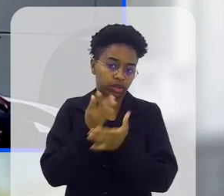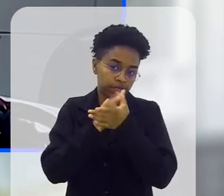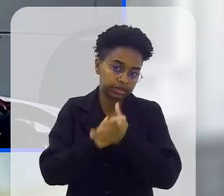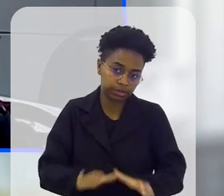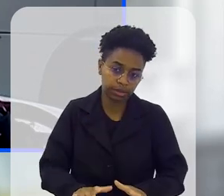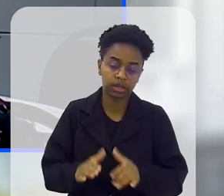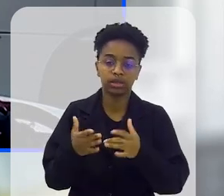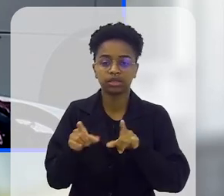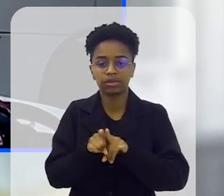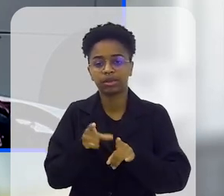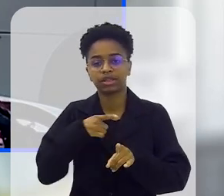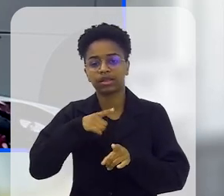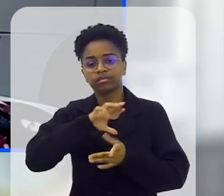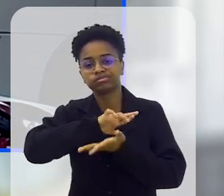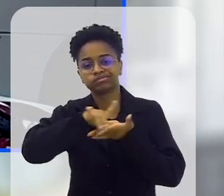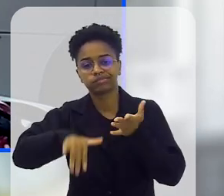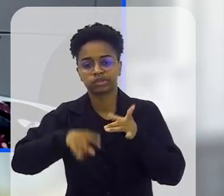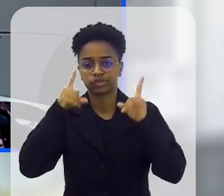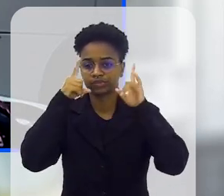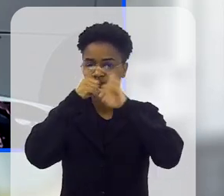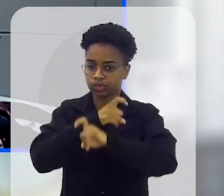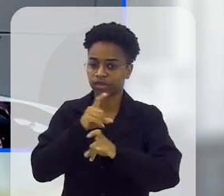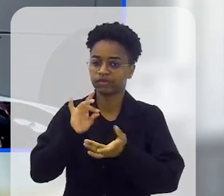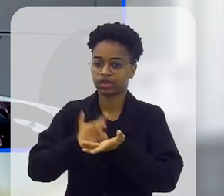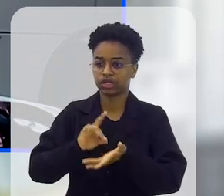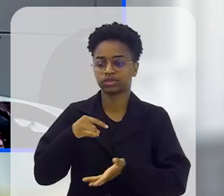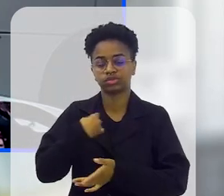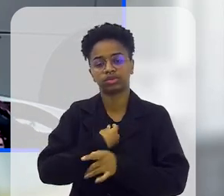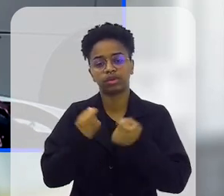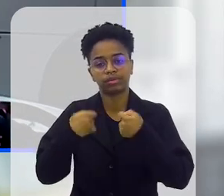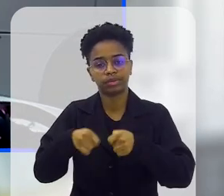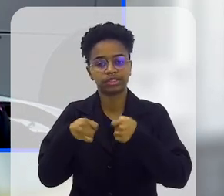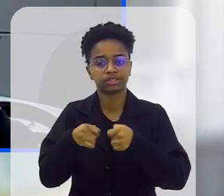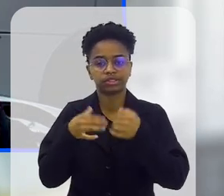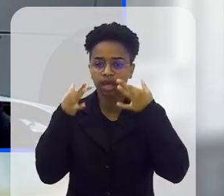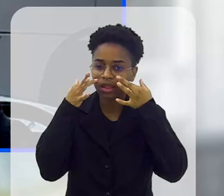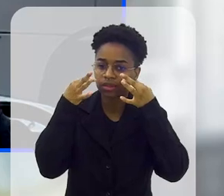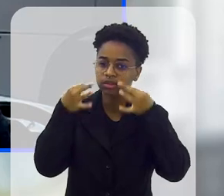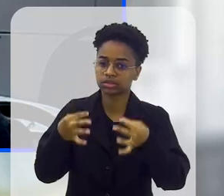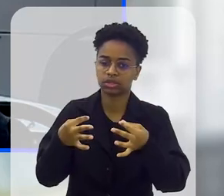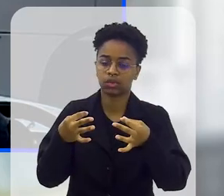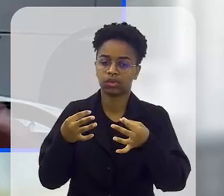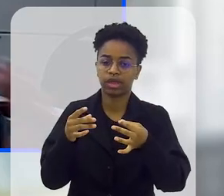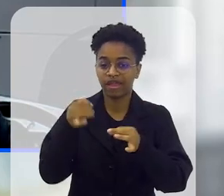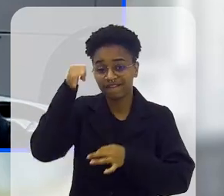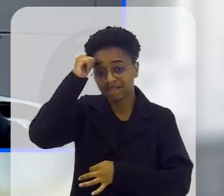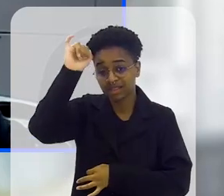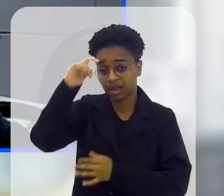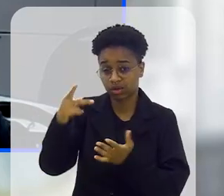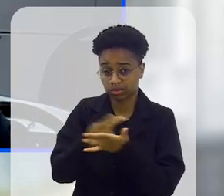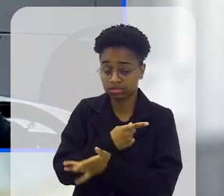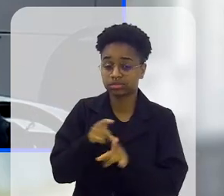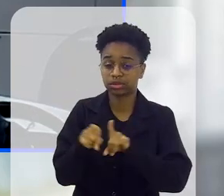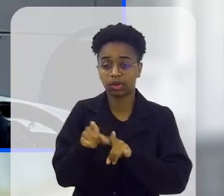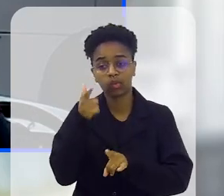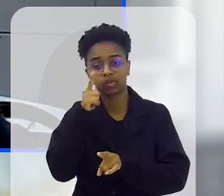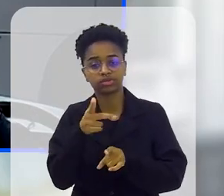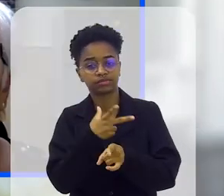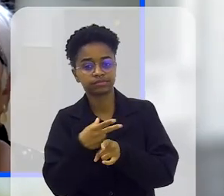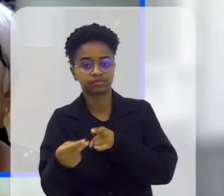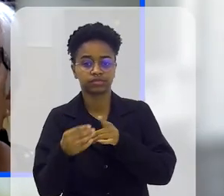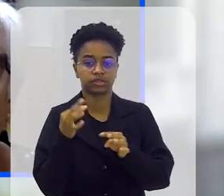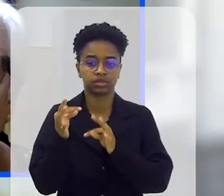dificuldades que existem, né, realmente que a gente precisa estar de olho para que realmente não aconteça e a gente seja